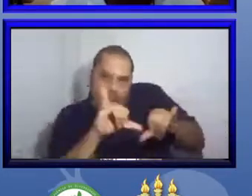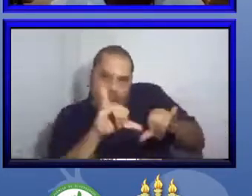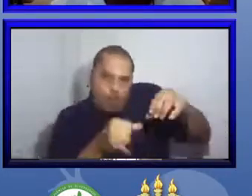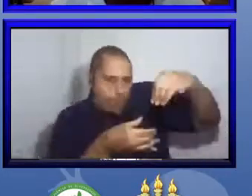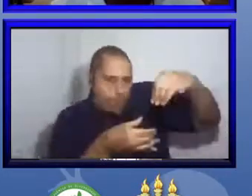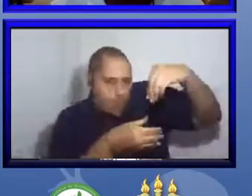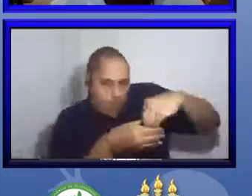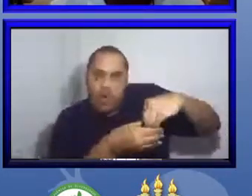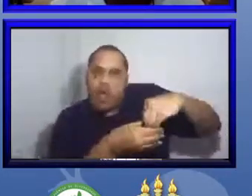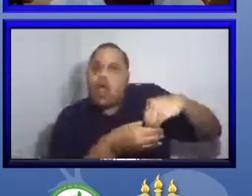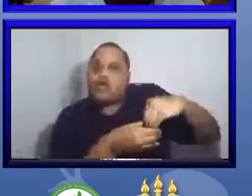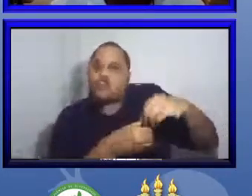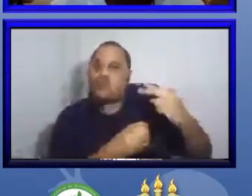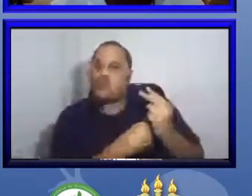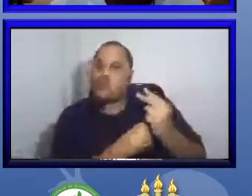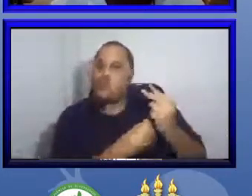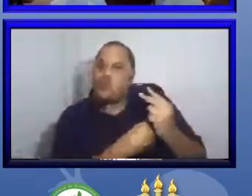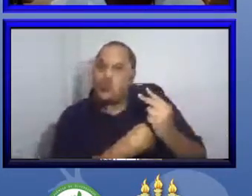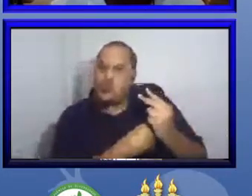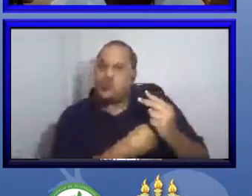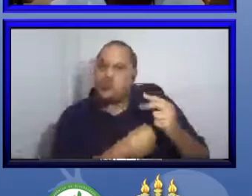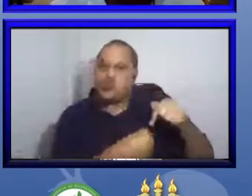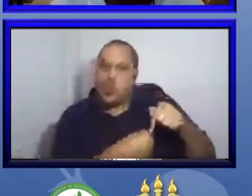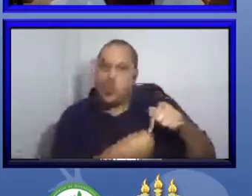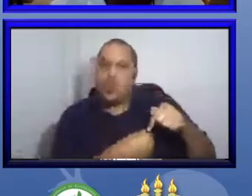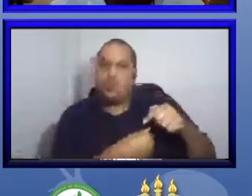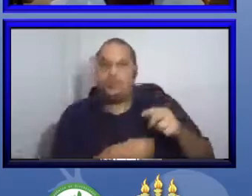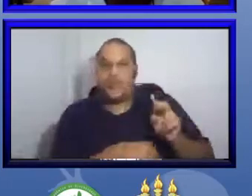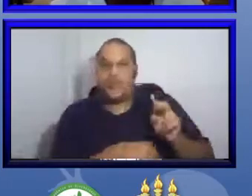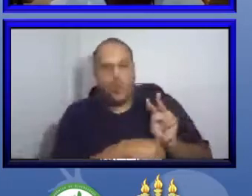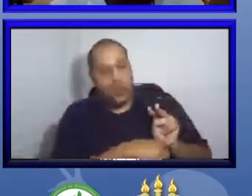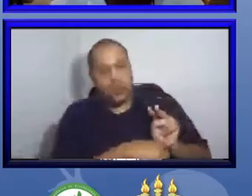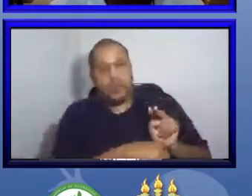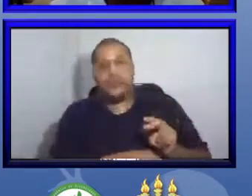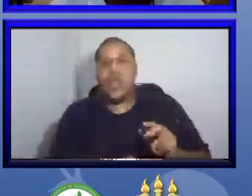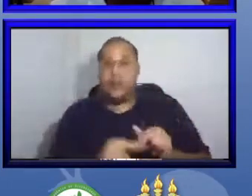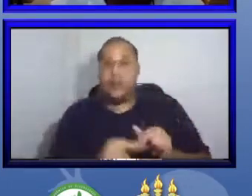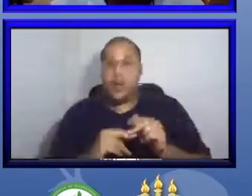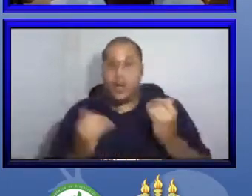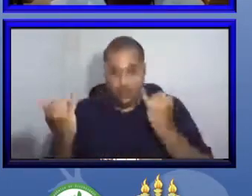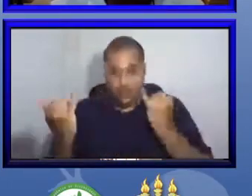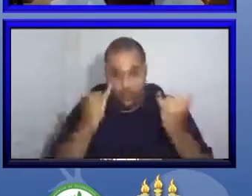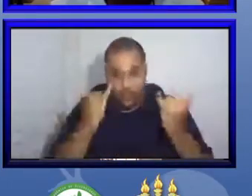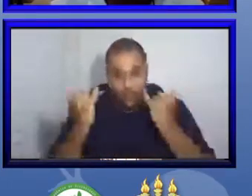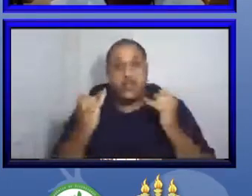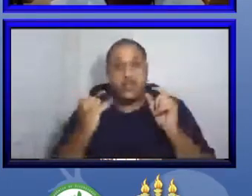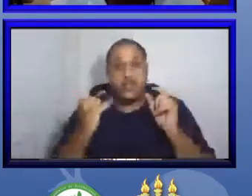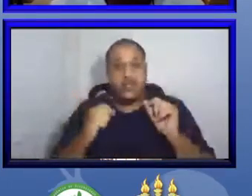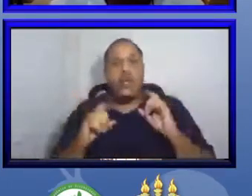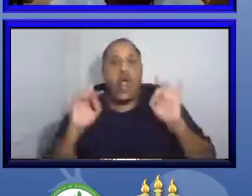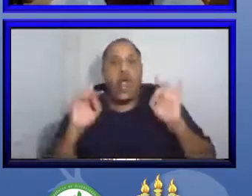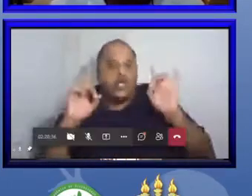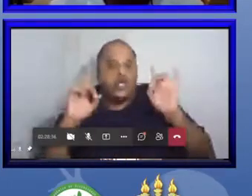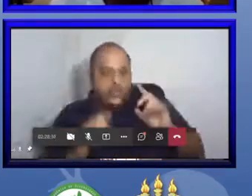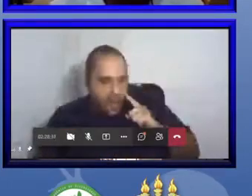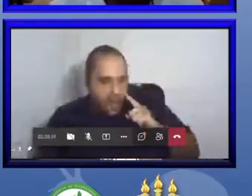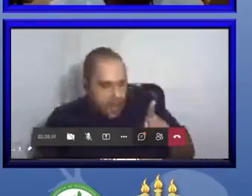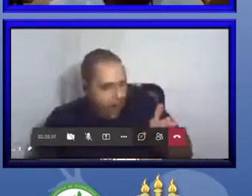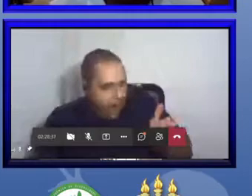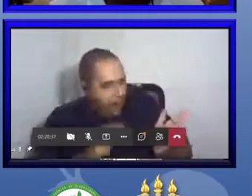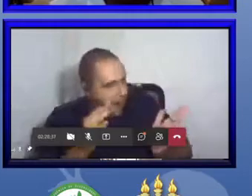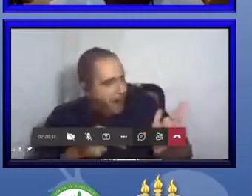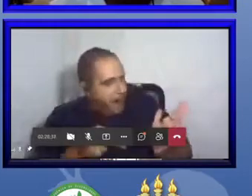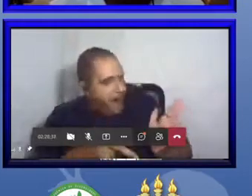e essa é uma informação que o especialista ao observar a foto e ao ver o